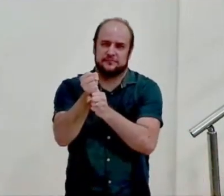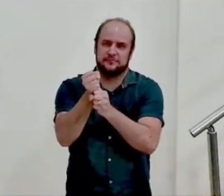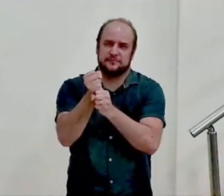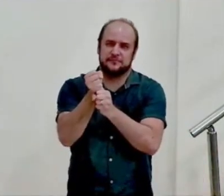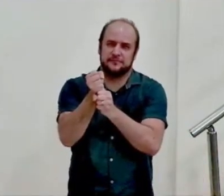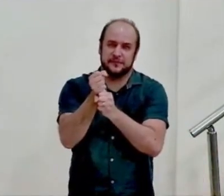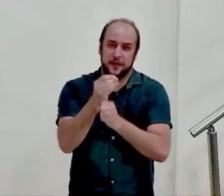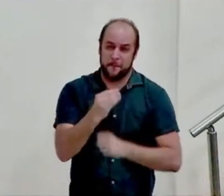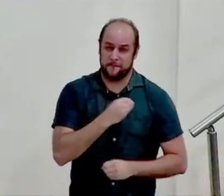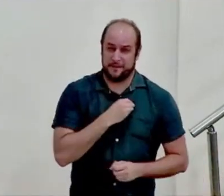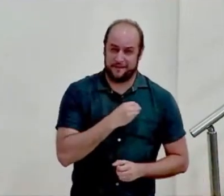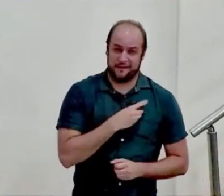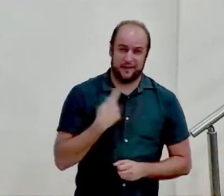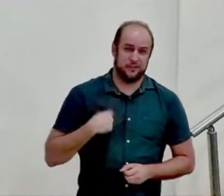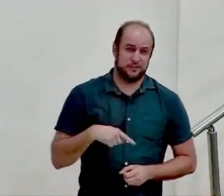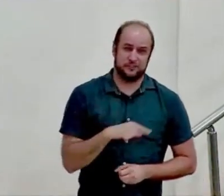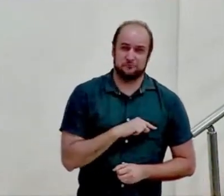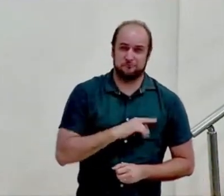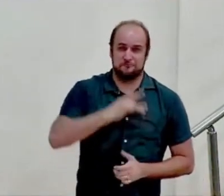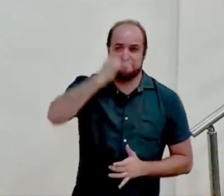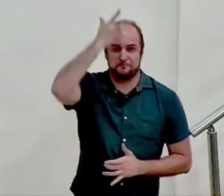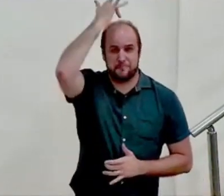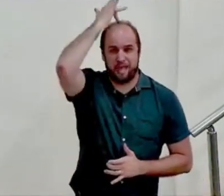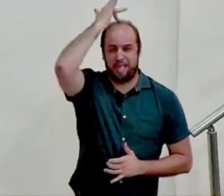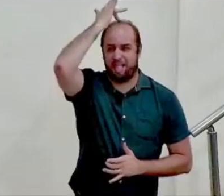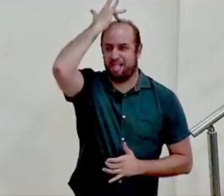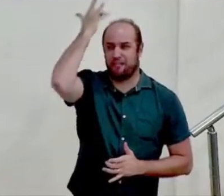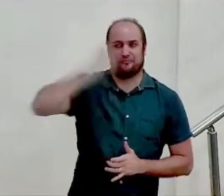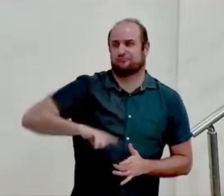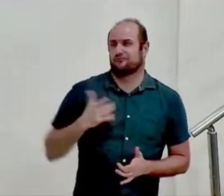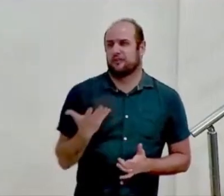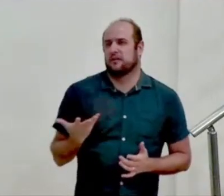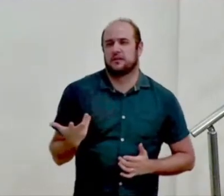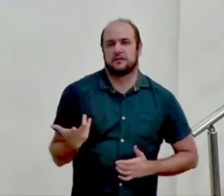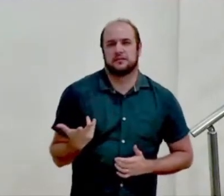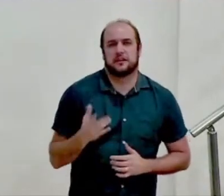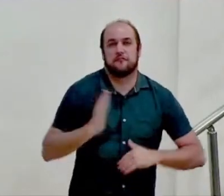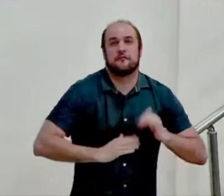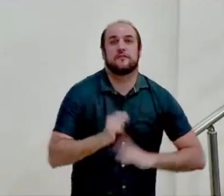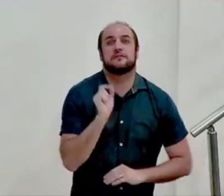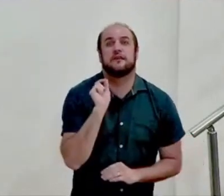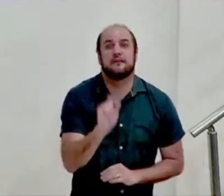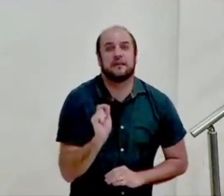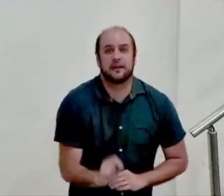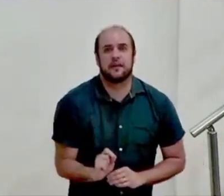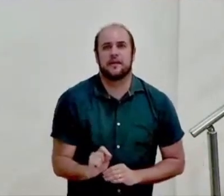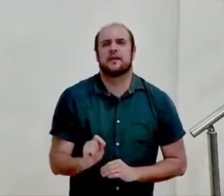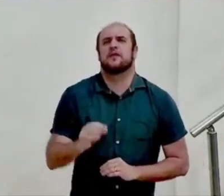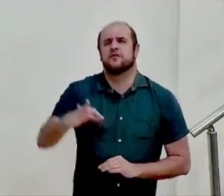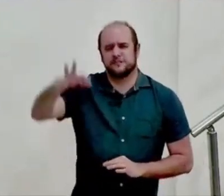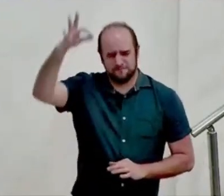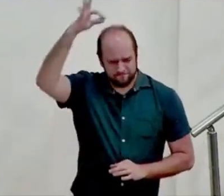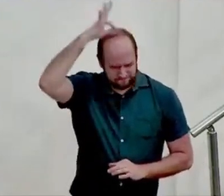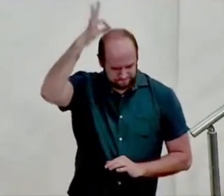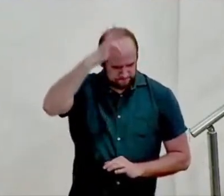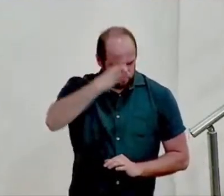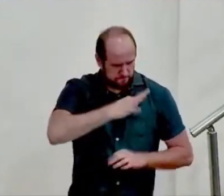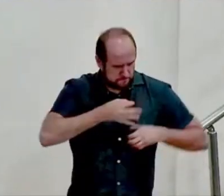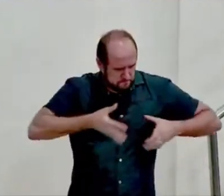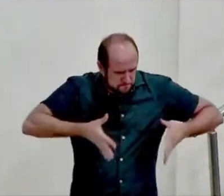nos deixa incapazes então o que que ele faz ele concede a nós o Espírito Santo para nos capacitar